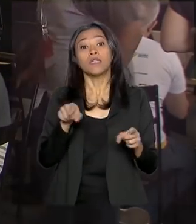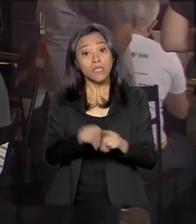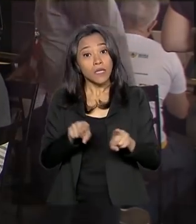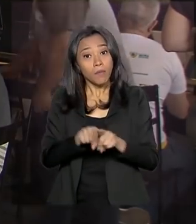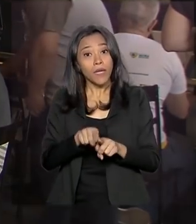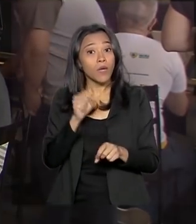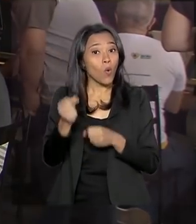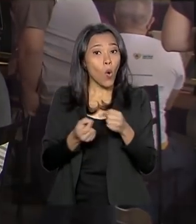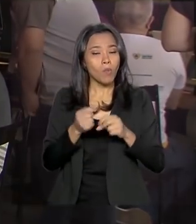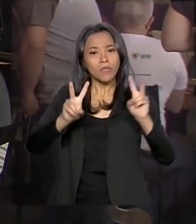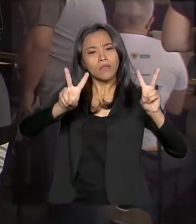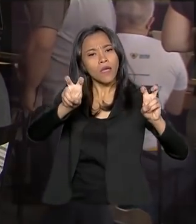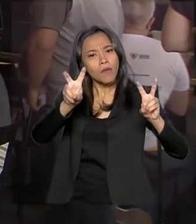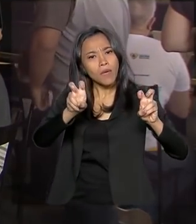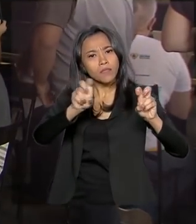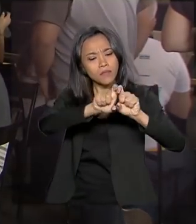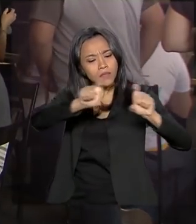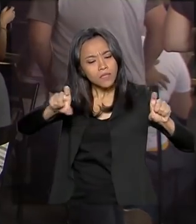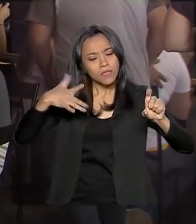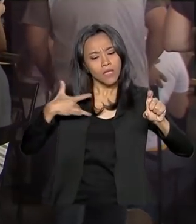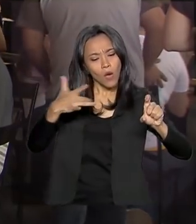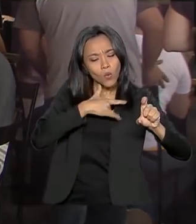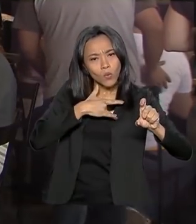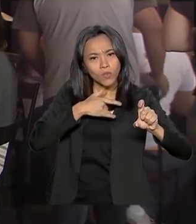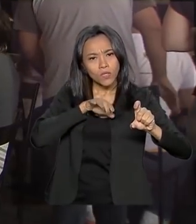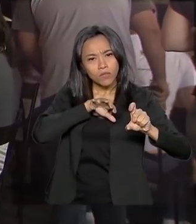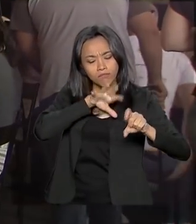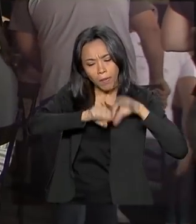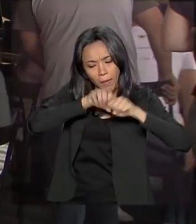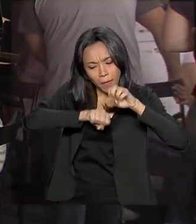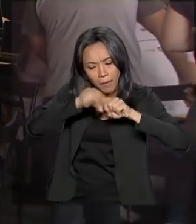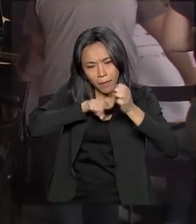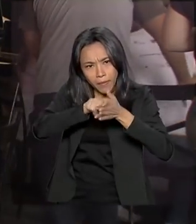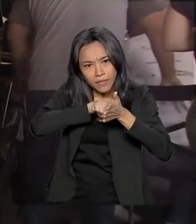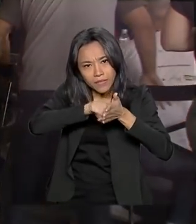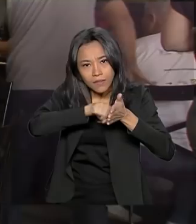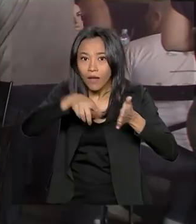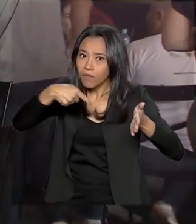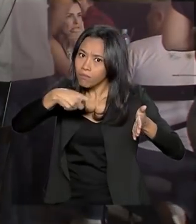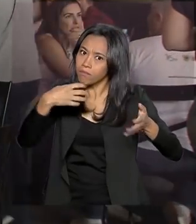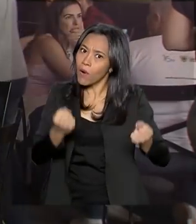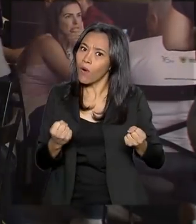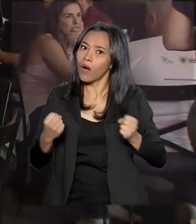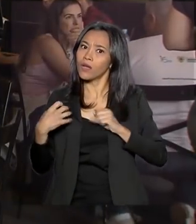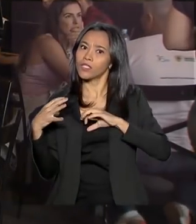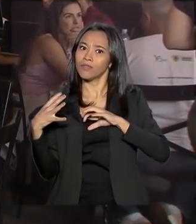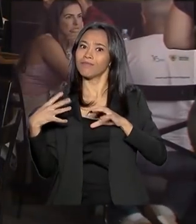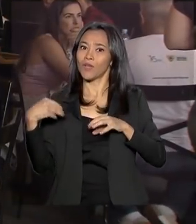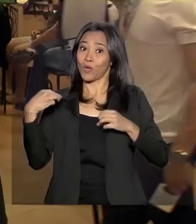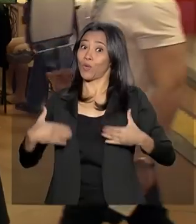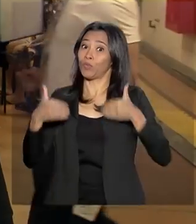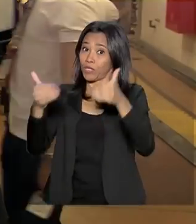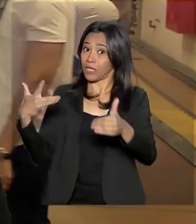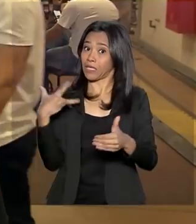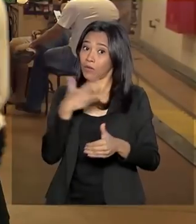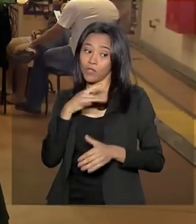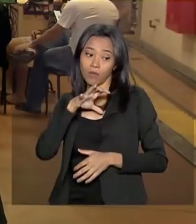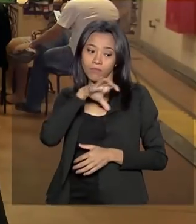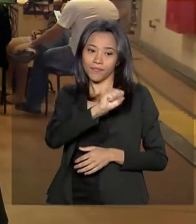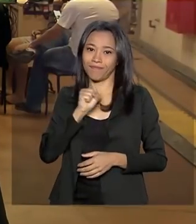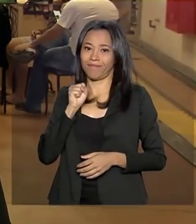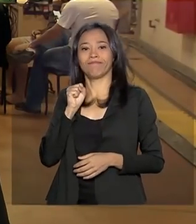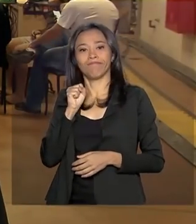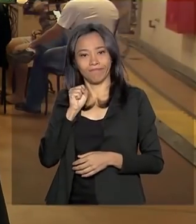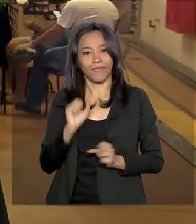buscadores de temas relacionados à saúde. Uma dessas alternativas pode ser adotada pelo Ministério da Saúde. Alguma solução